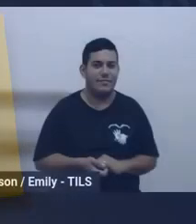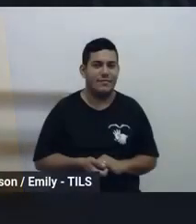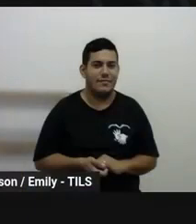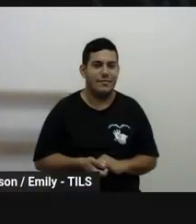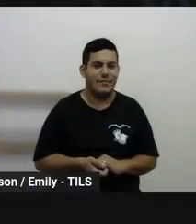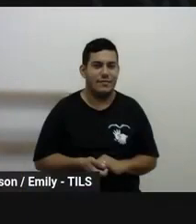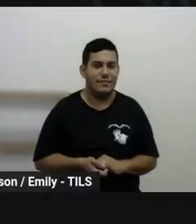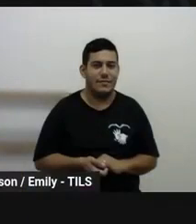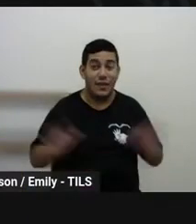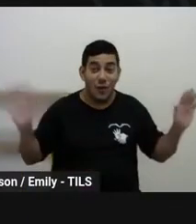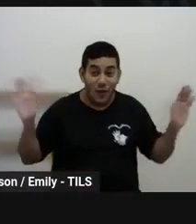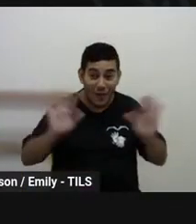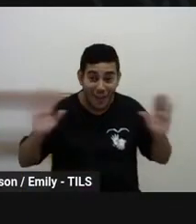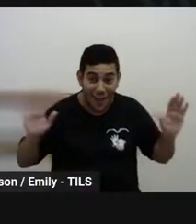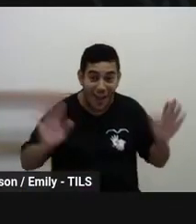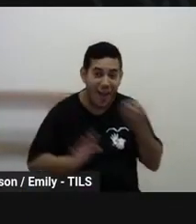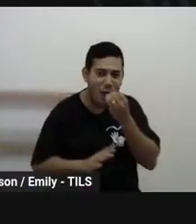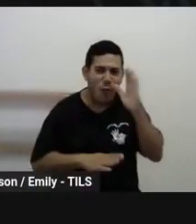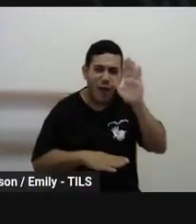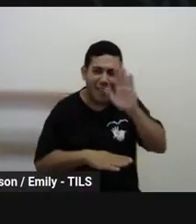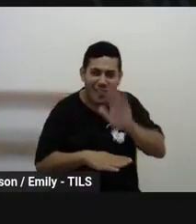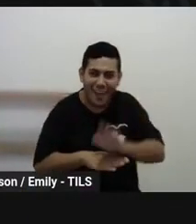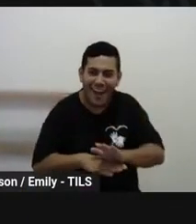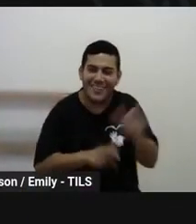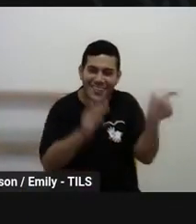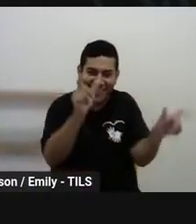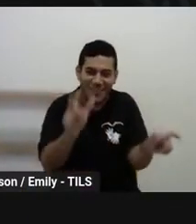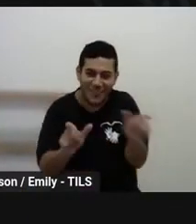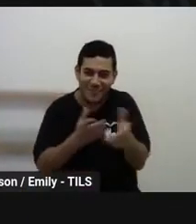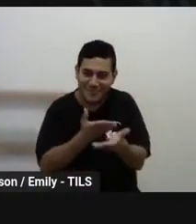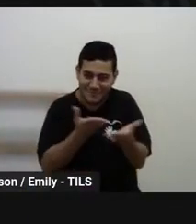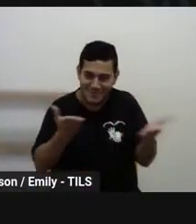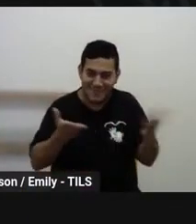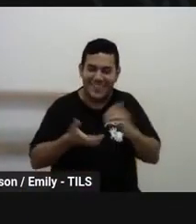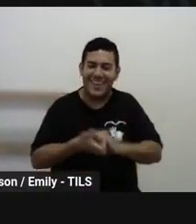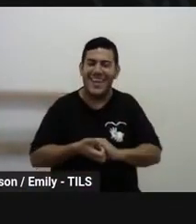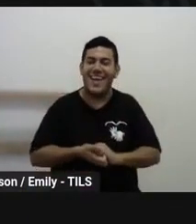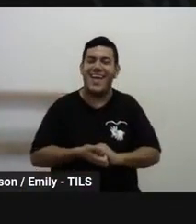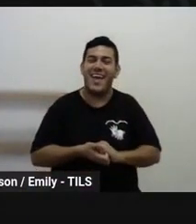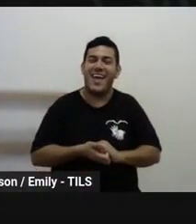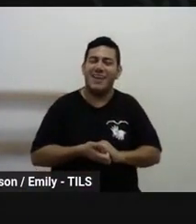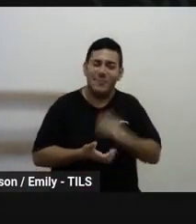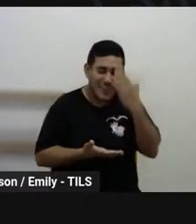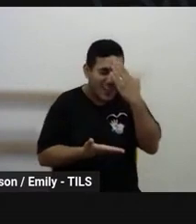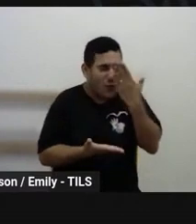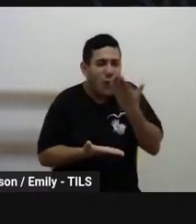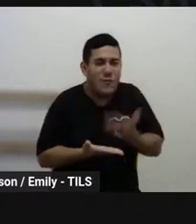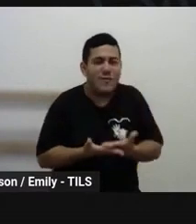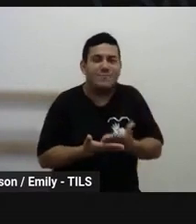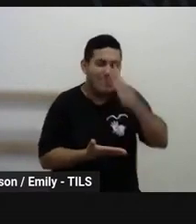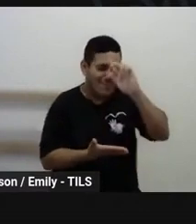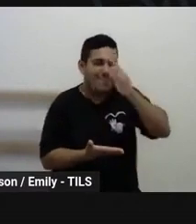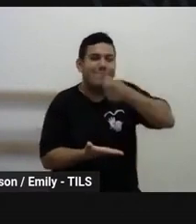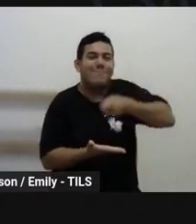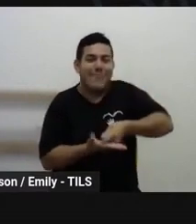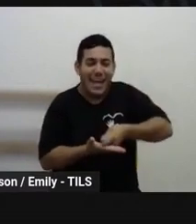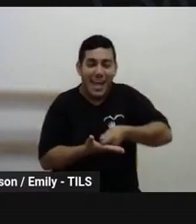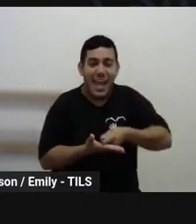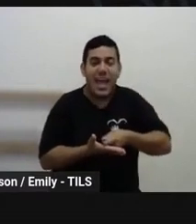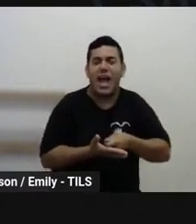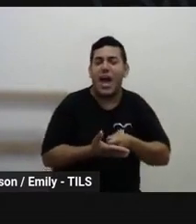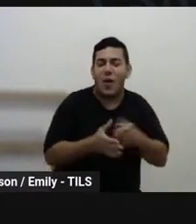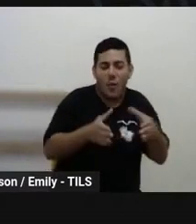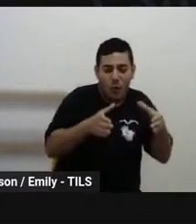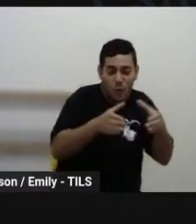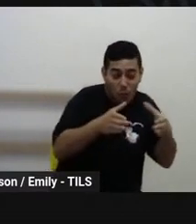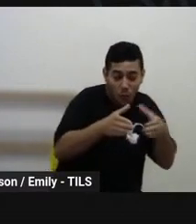Boa tarde a todos e a todas. É com muita confiança e determinação que o Departamento de